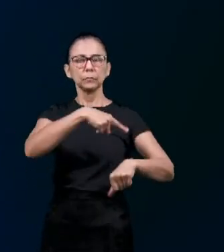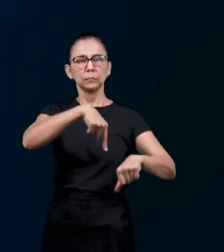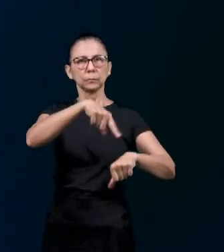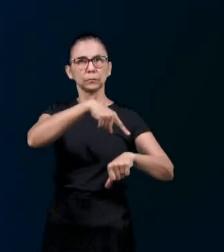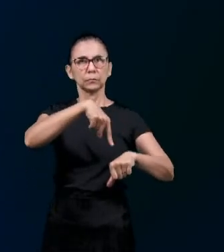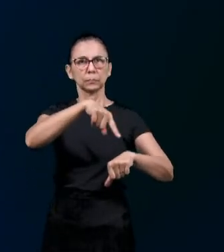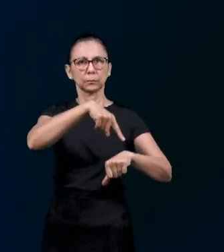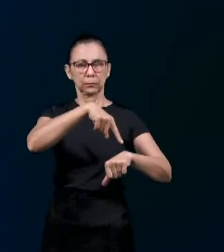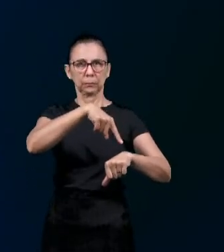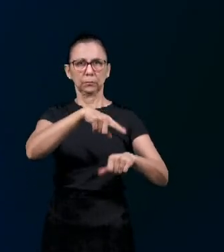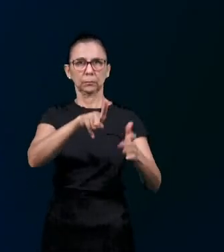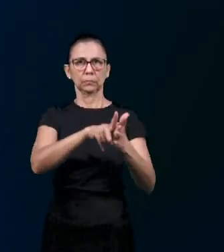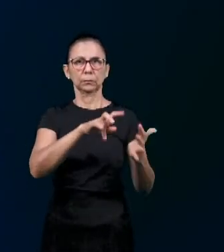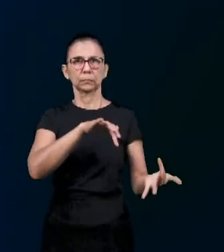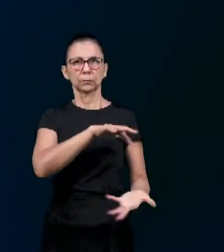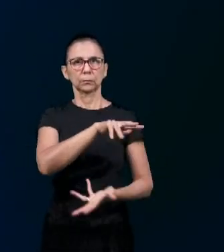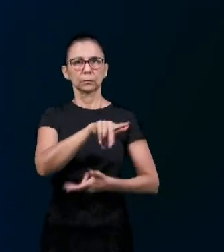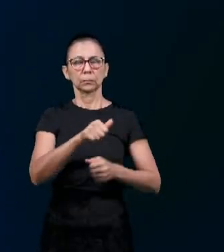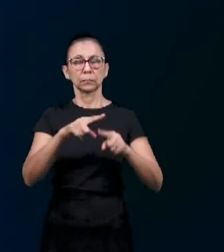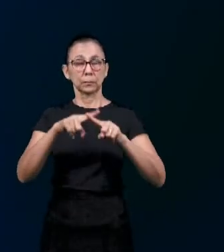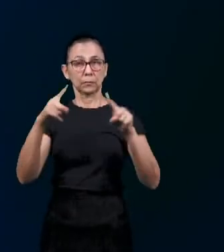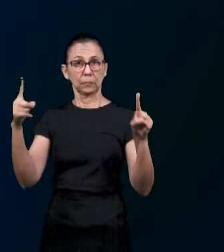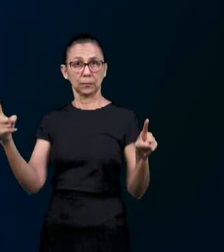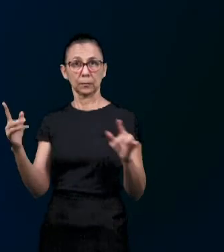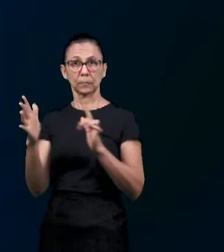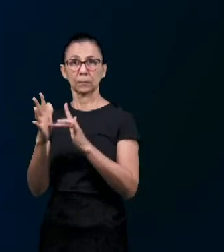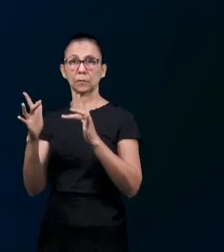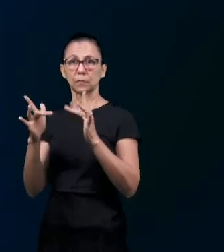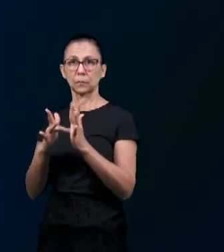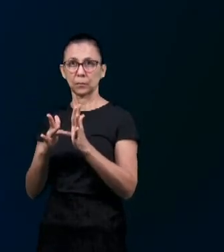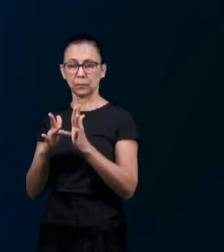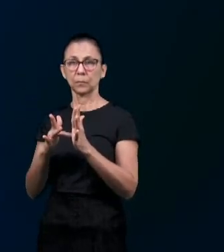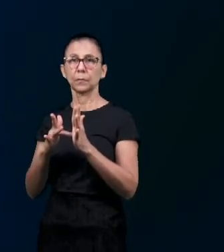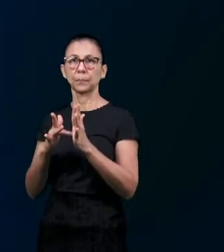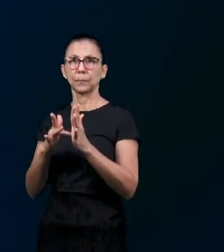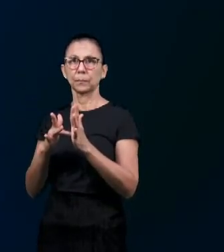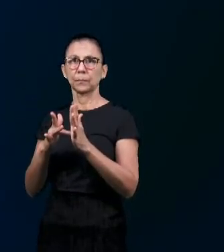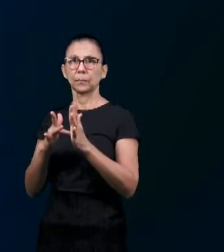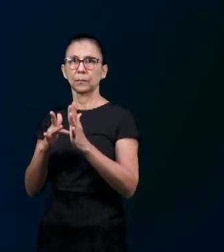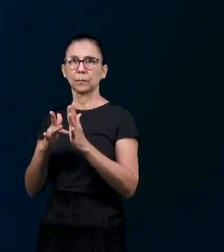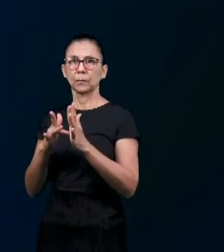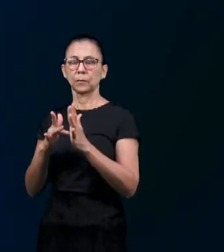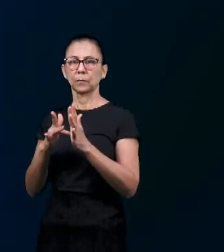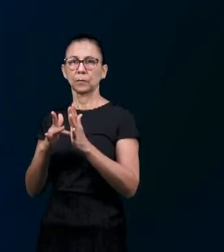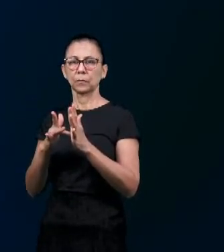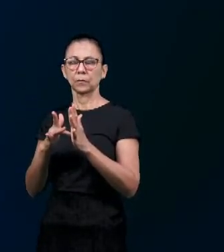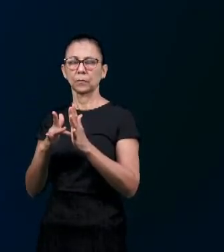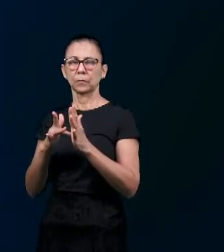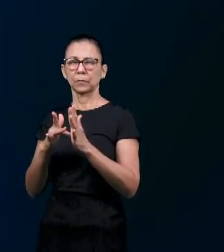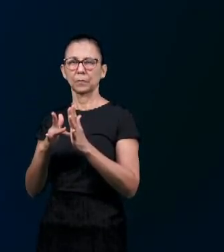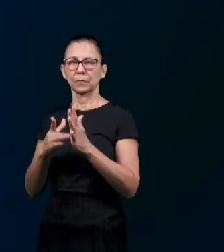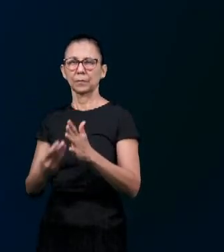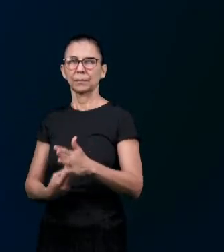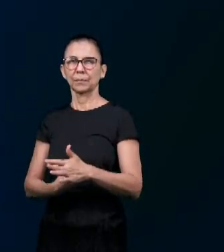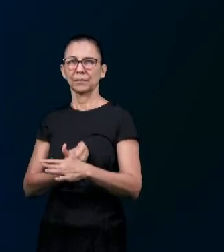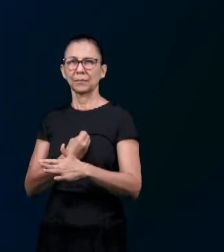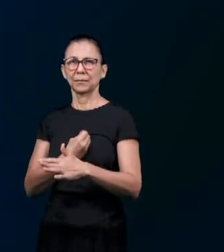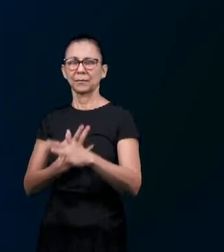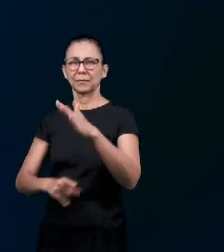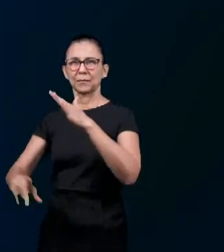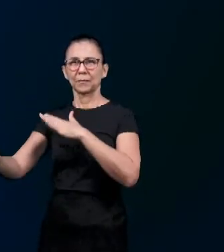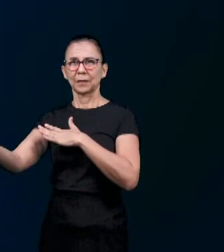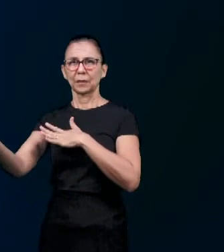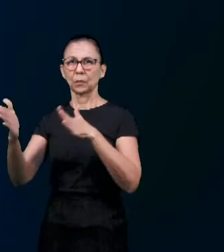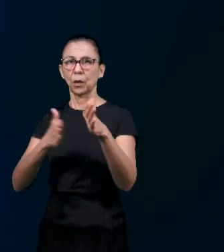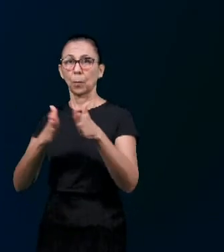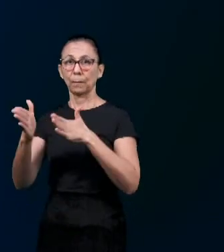Jesus O homem volta a viver E o tempo De um único dia O eterno Muito bem Dois jovens Colocando muito bem As respostas